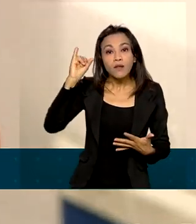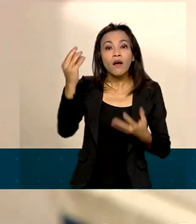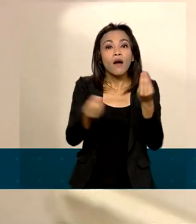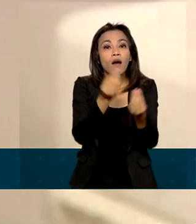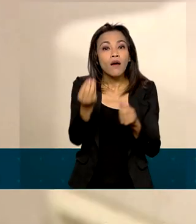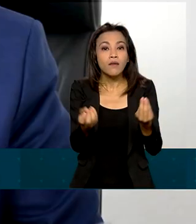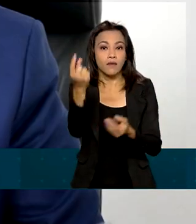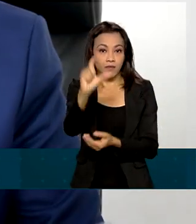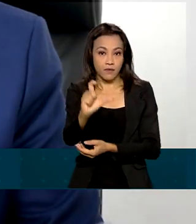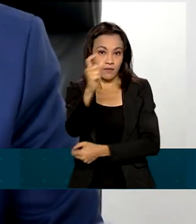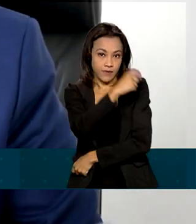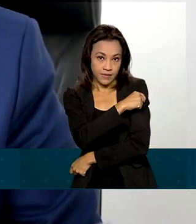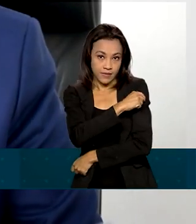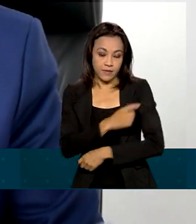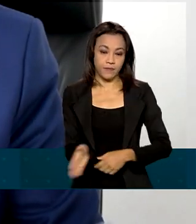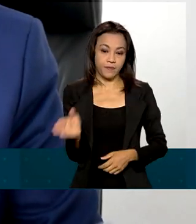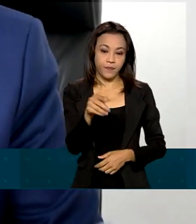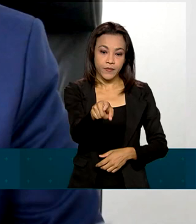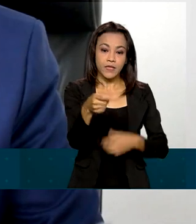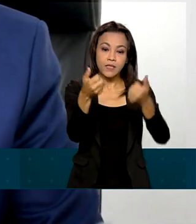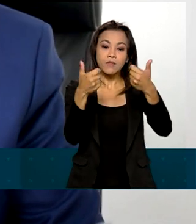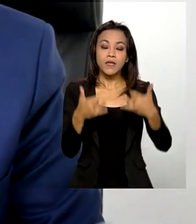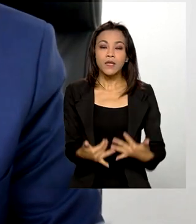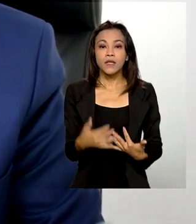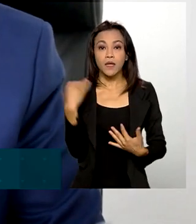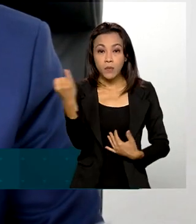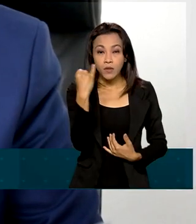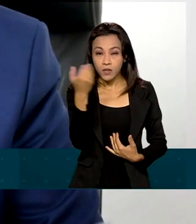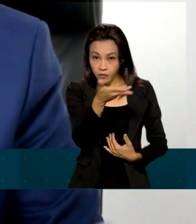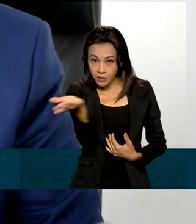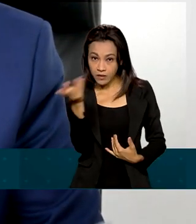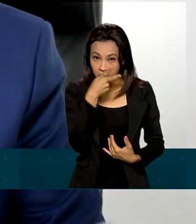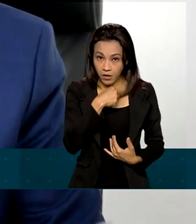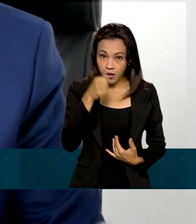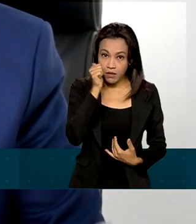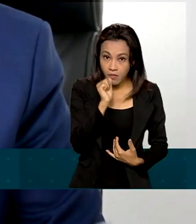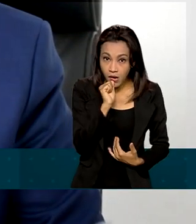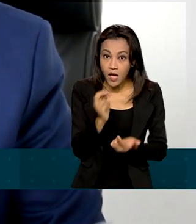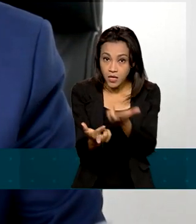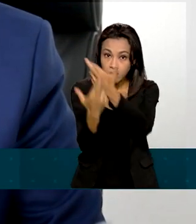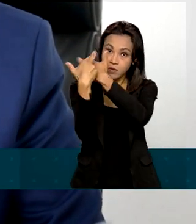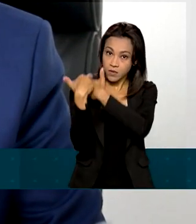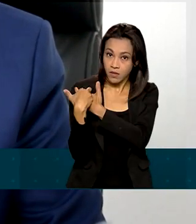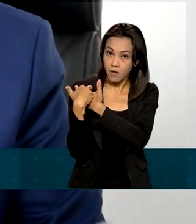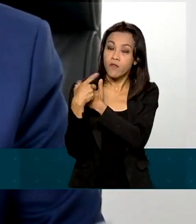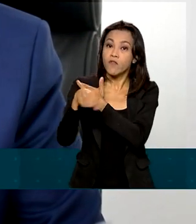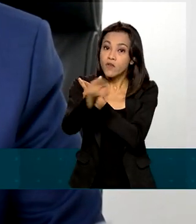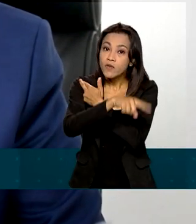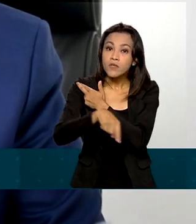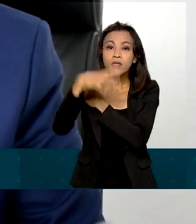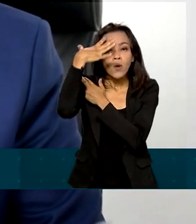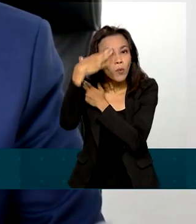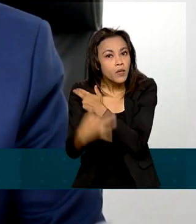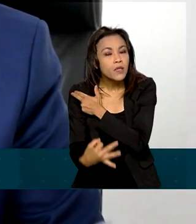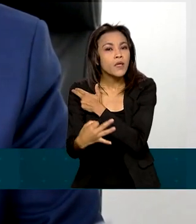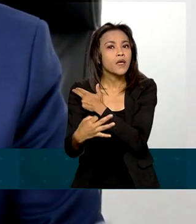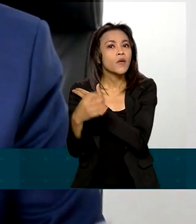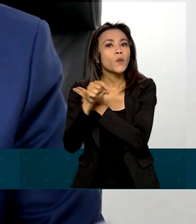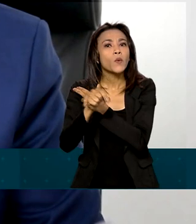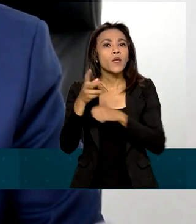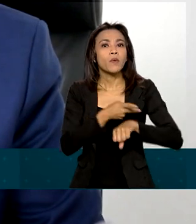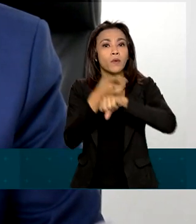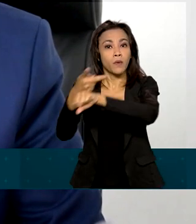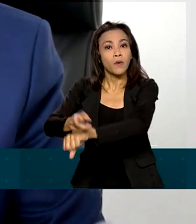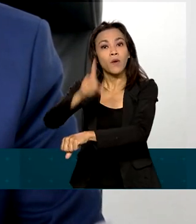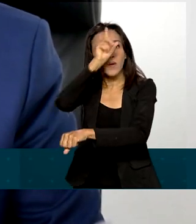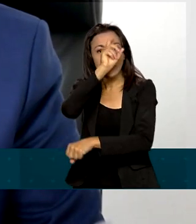vacina. É fundamental, você que é pai, mãe, responsável, que procure entender e verificar no posto de